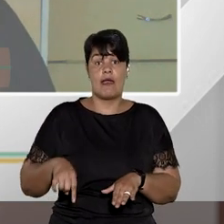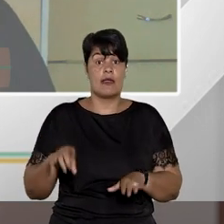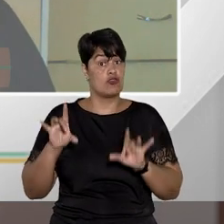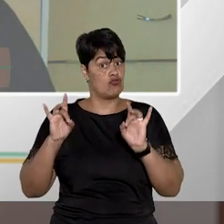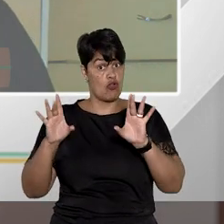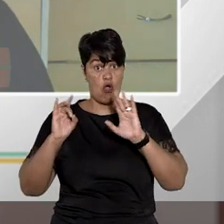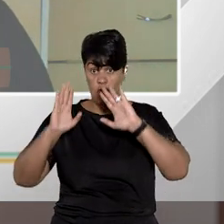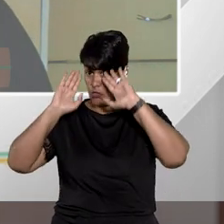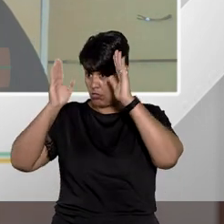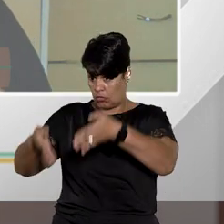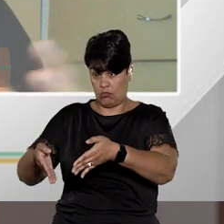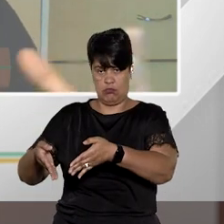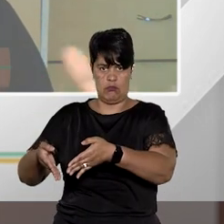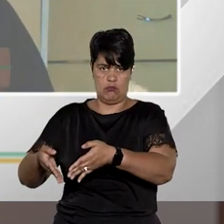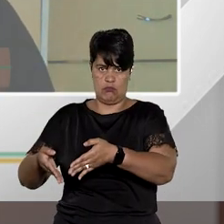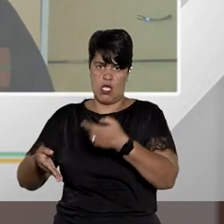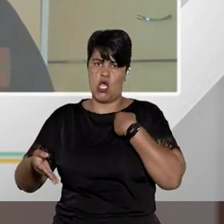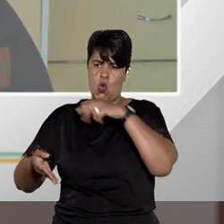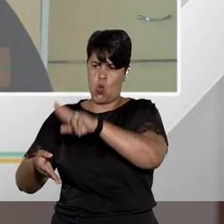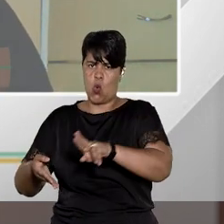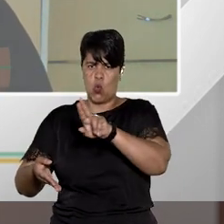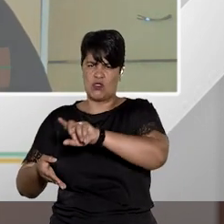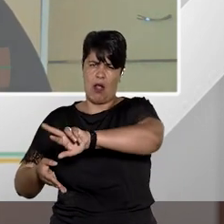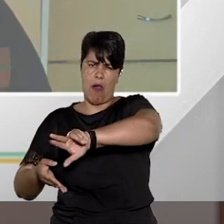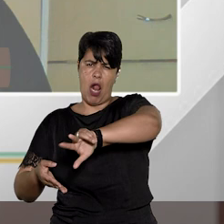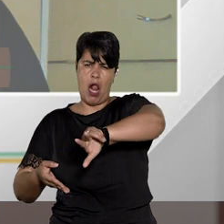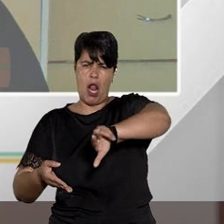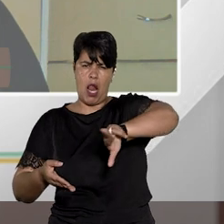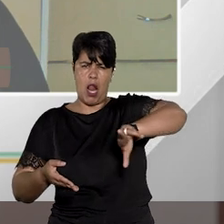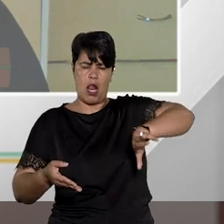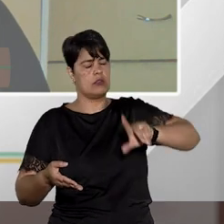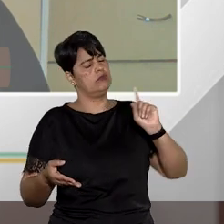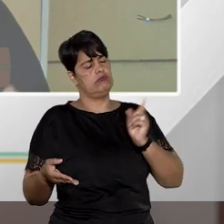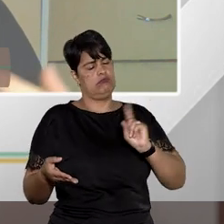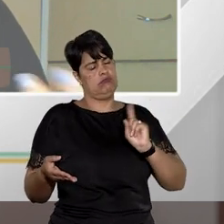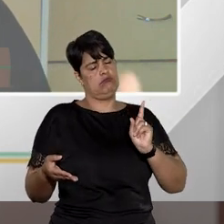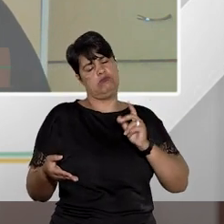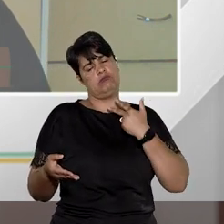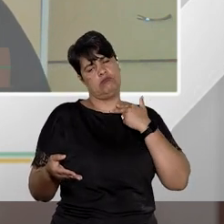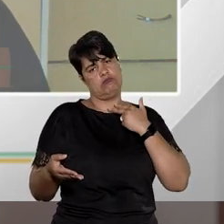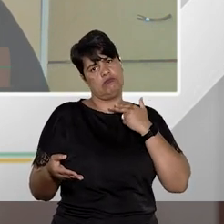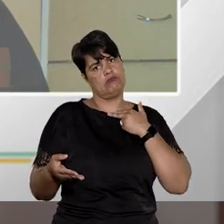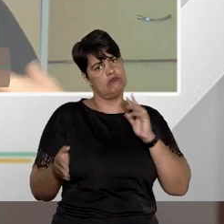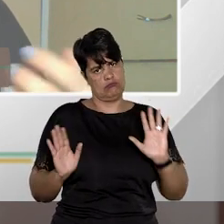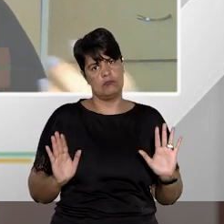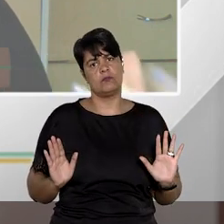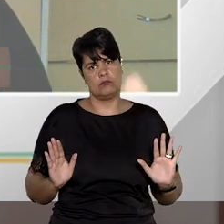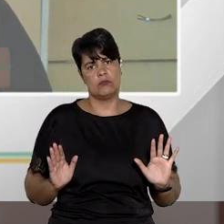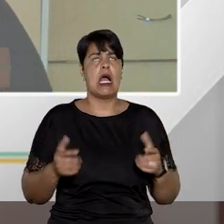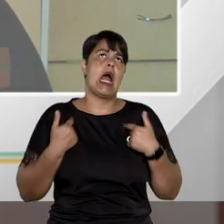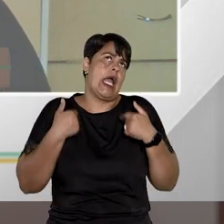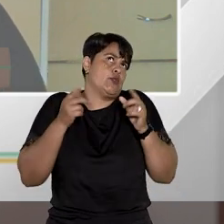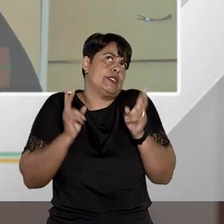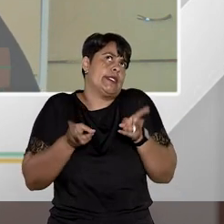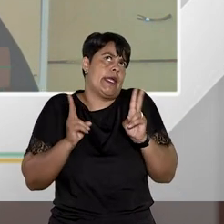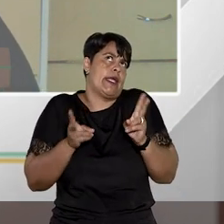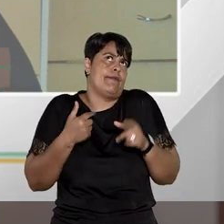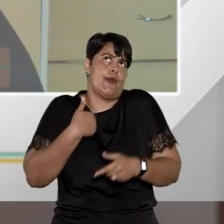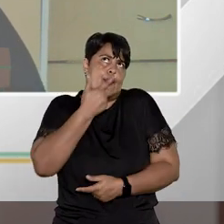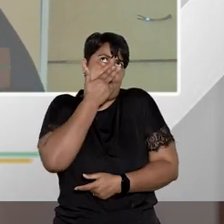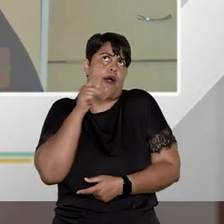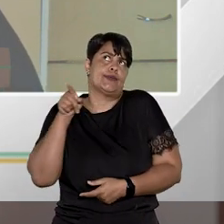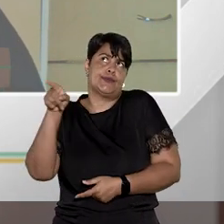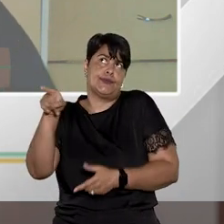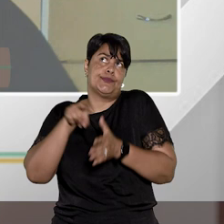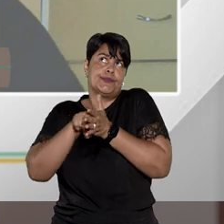excepcional, eu não posso usar isso daí também como um mecanismo usual aí, toda vez que eu acho que o